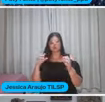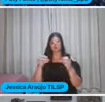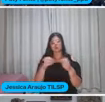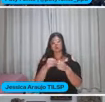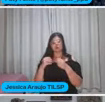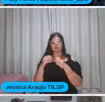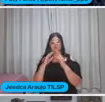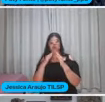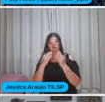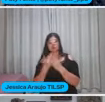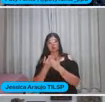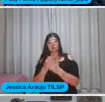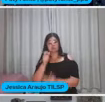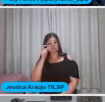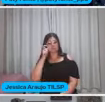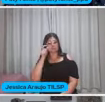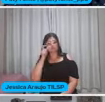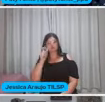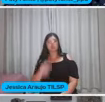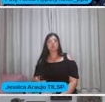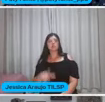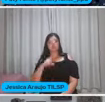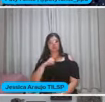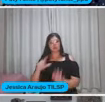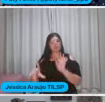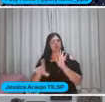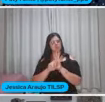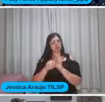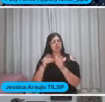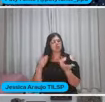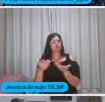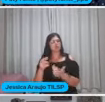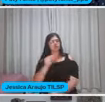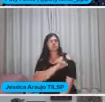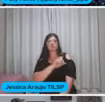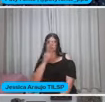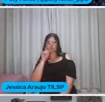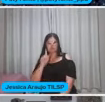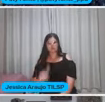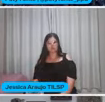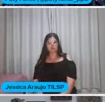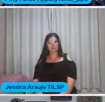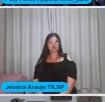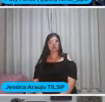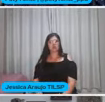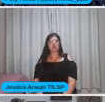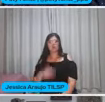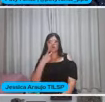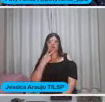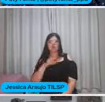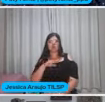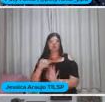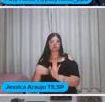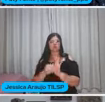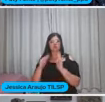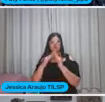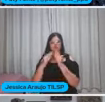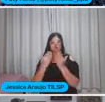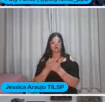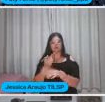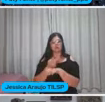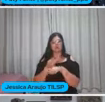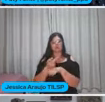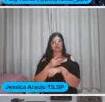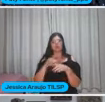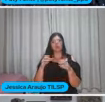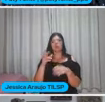Então é muito interessante Porque existe uma lei aqui no Rio Que a gente nem sabia Que eu não sabia Que diz que toda escola Tem que procurar qual é